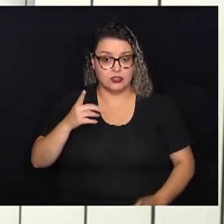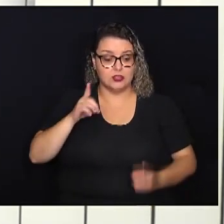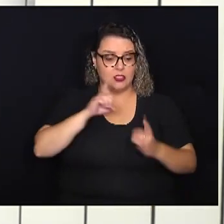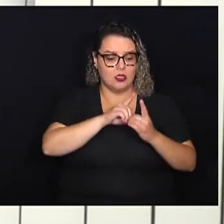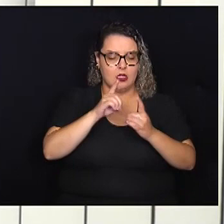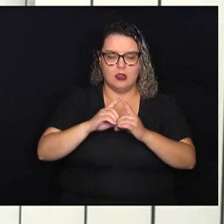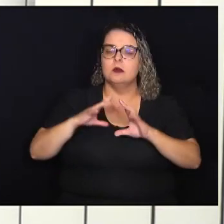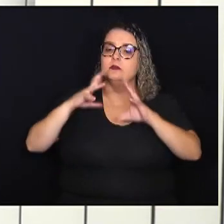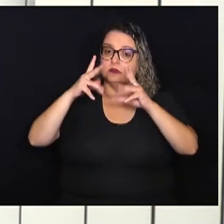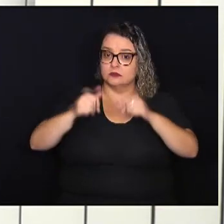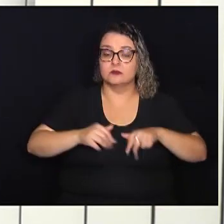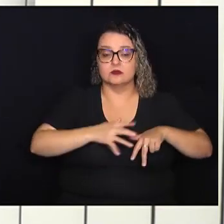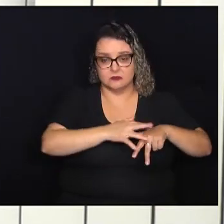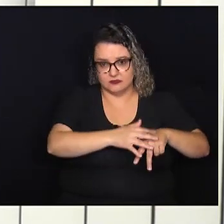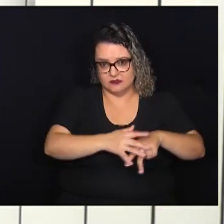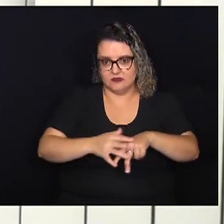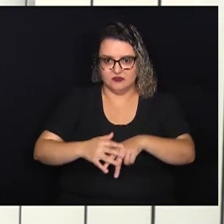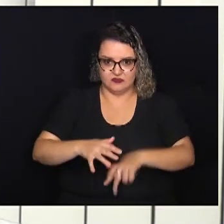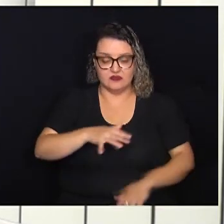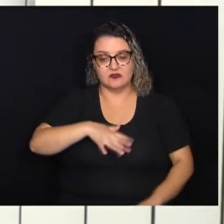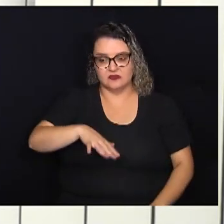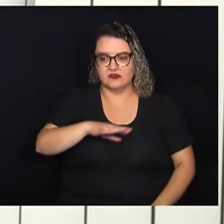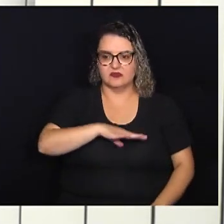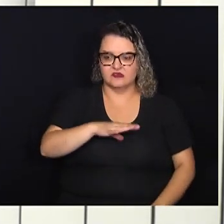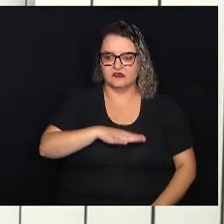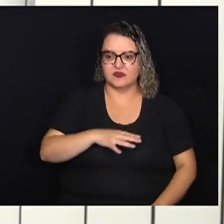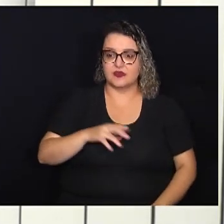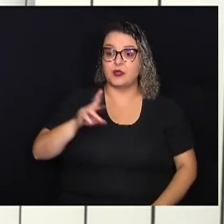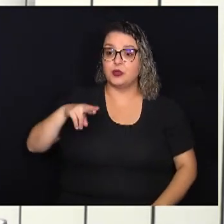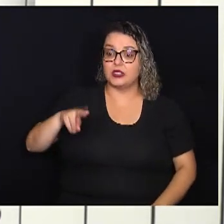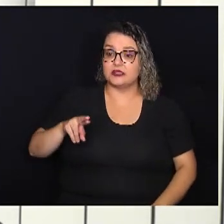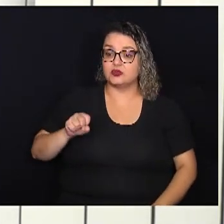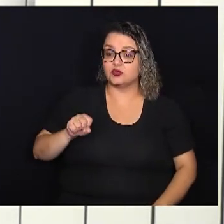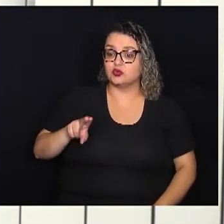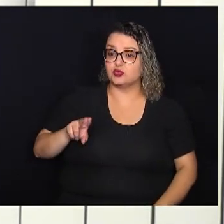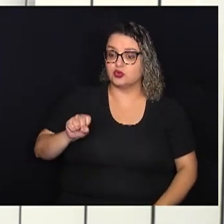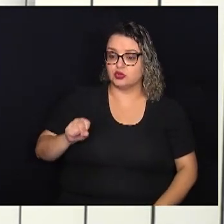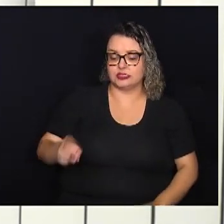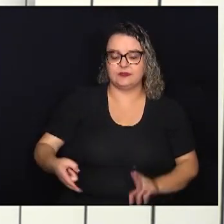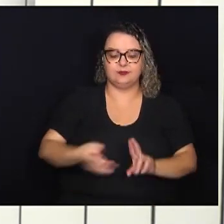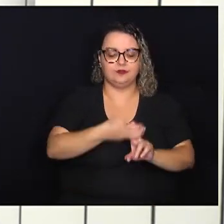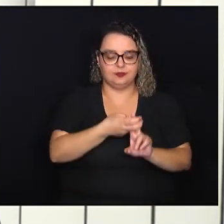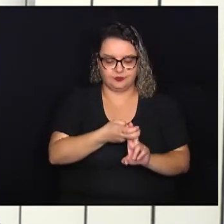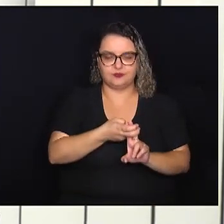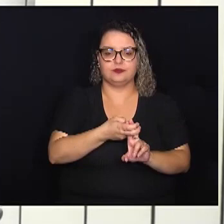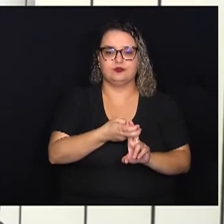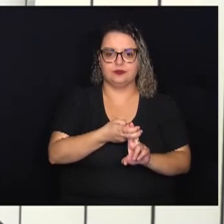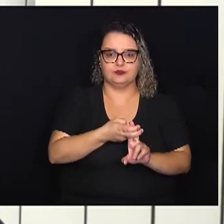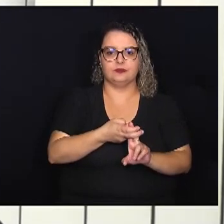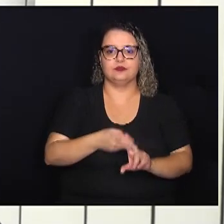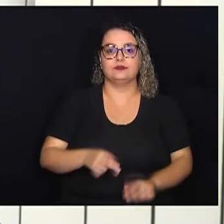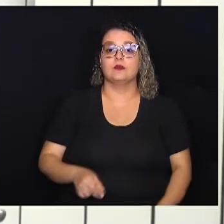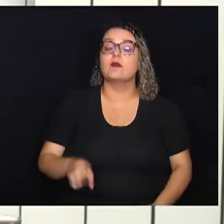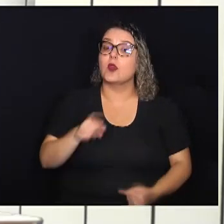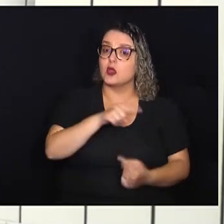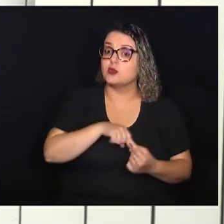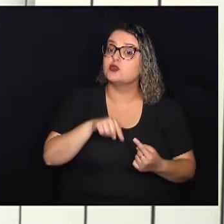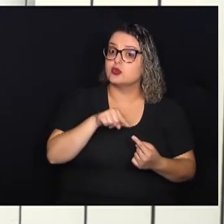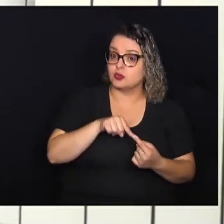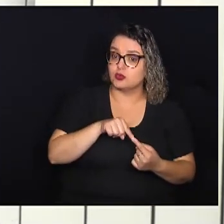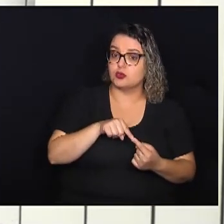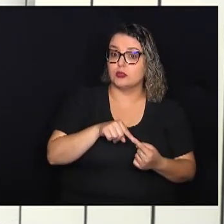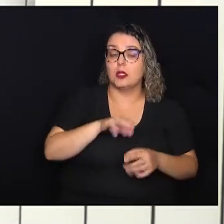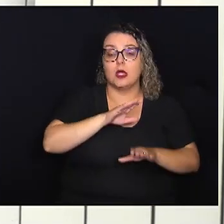aos pacientes no âmbito municipal, por meio do SUS, o Sistema Único de Saúde. Entre os objetivos e